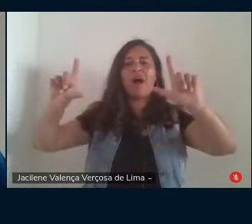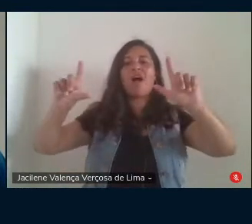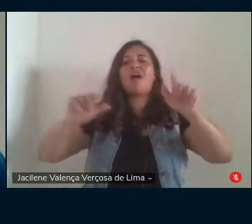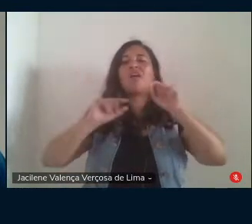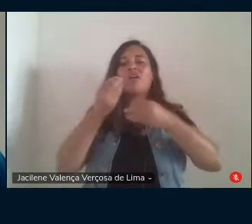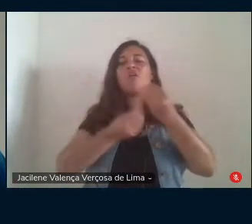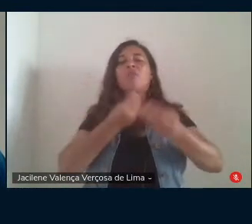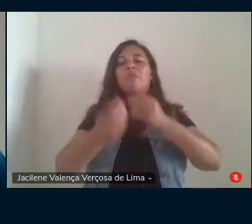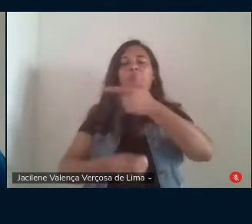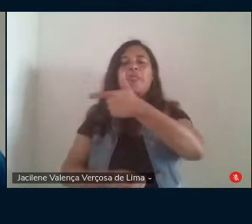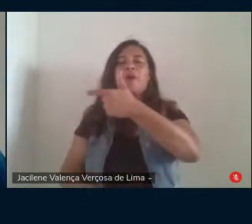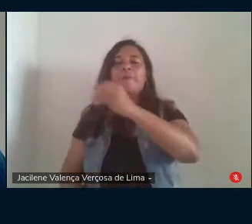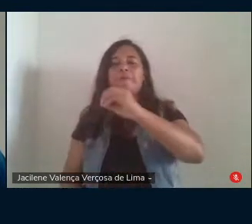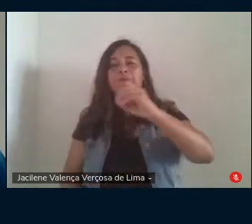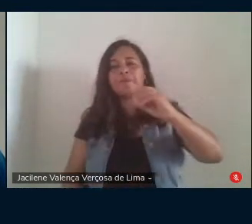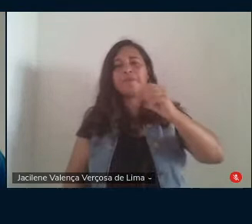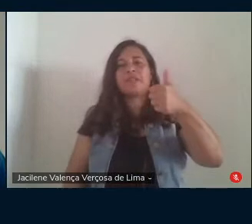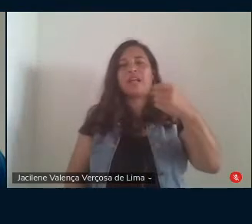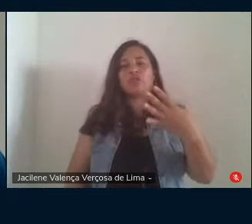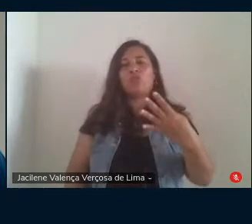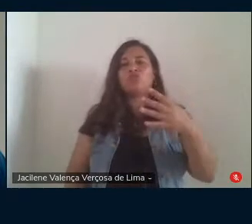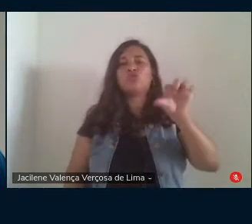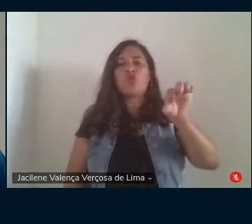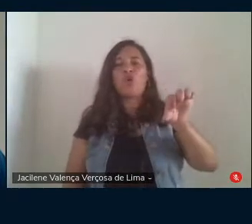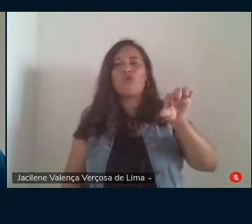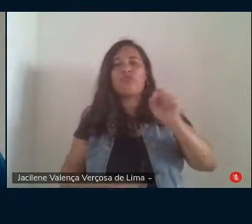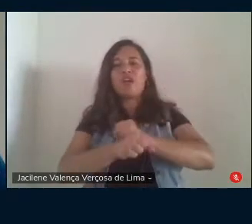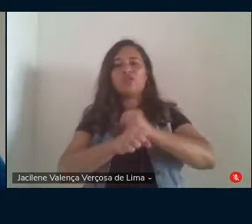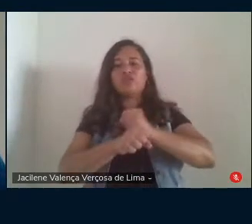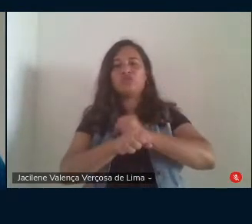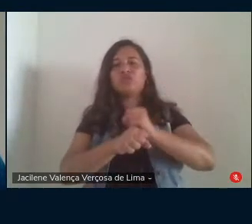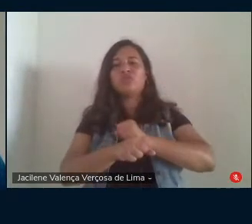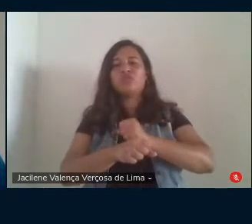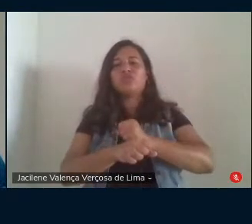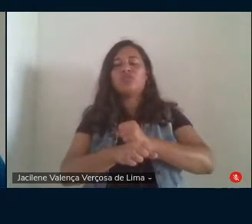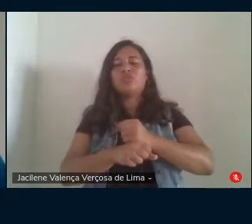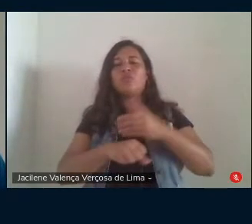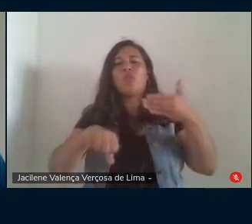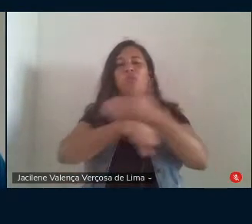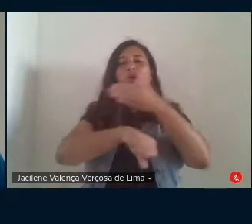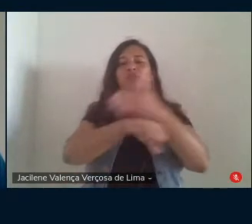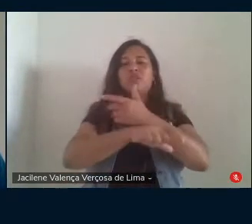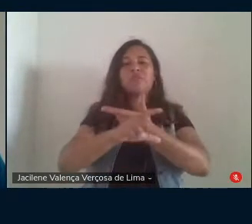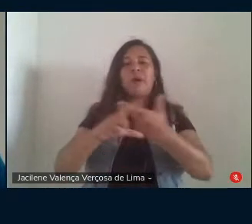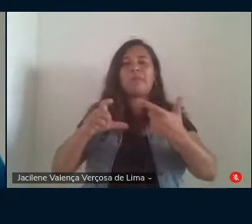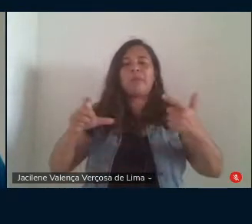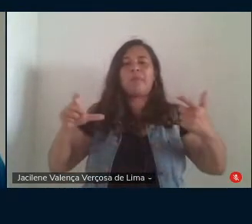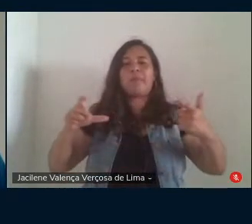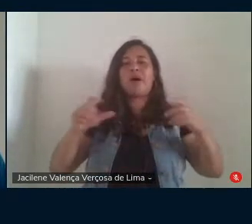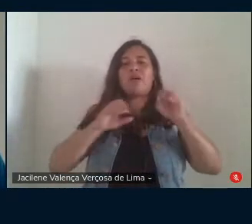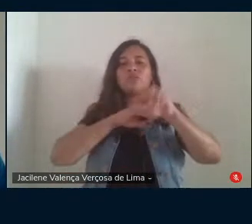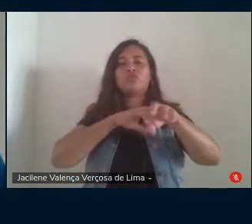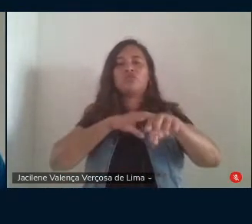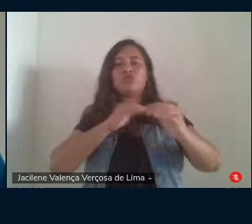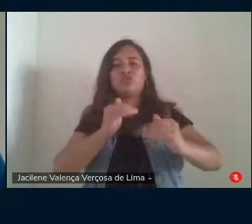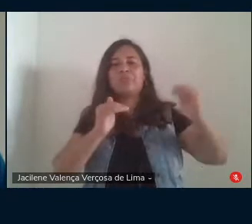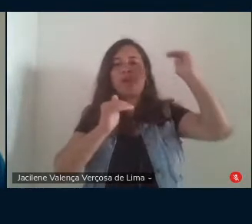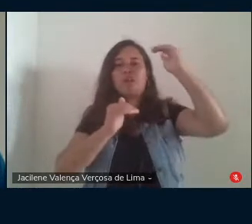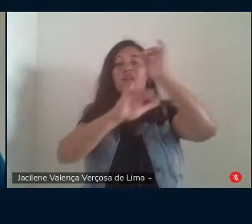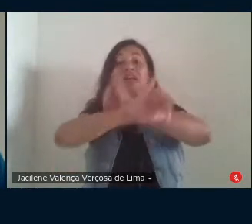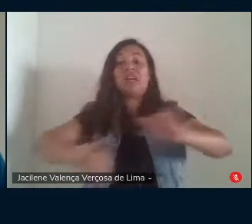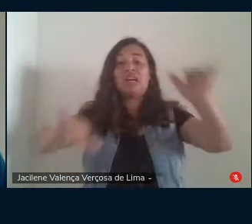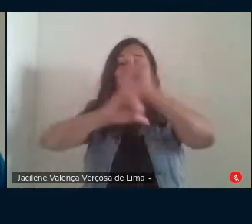2014 em nove anos aumenta a escolaridade e o acesso ao ensino superior a notícia reverava